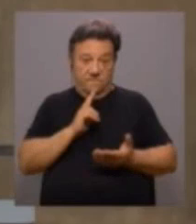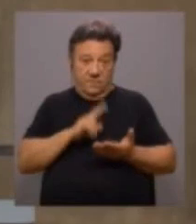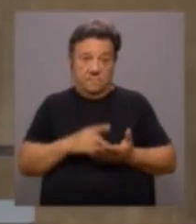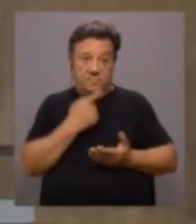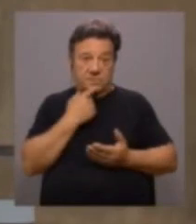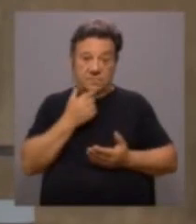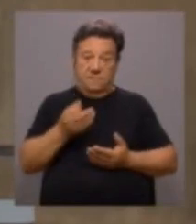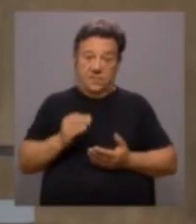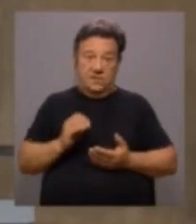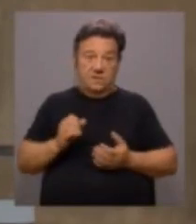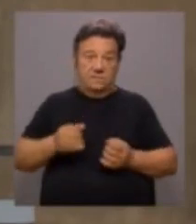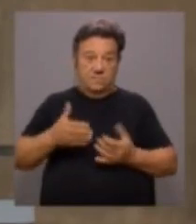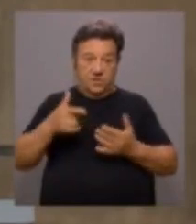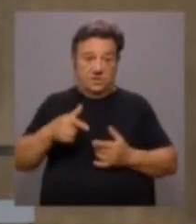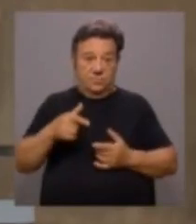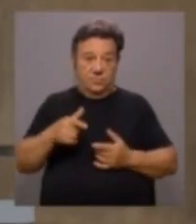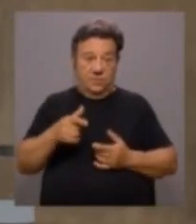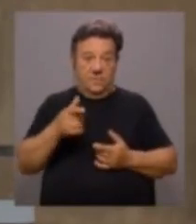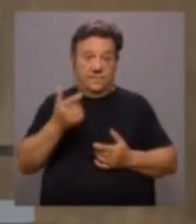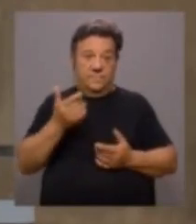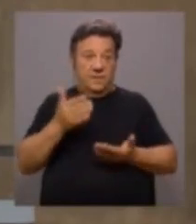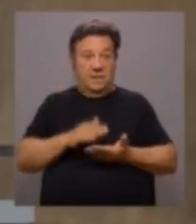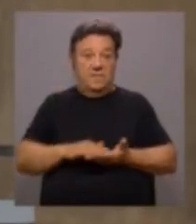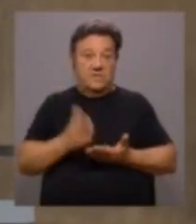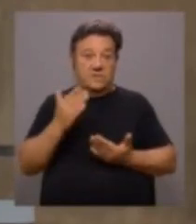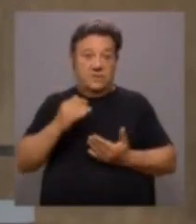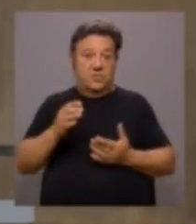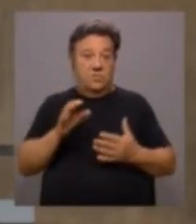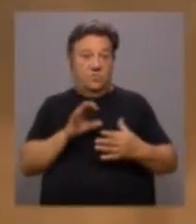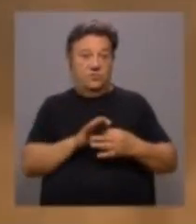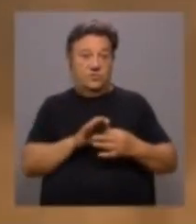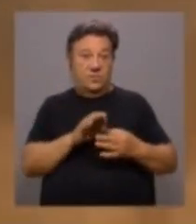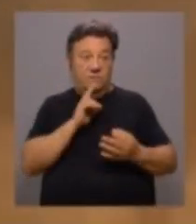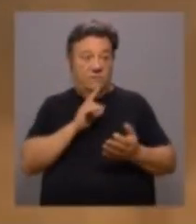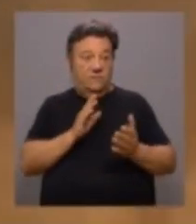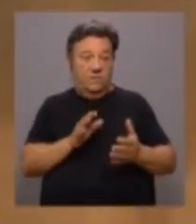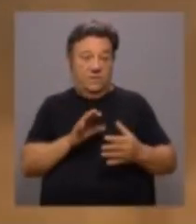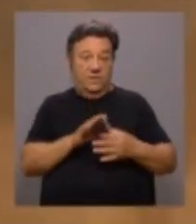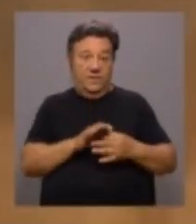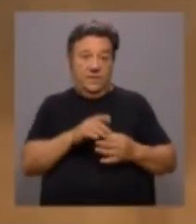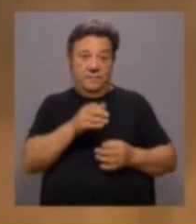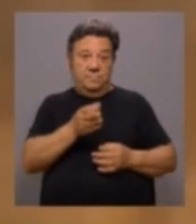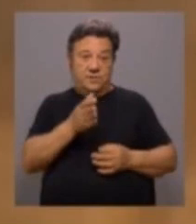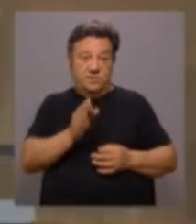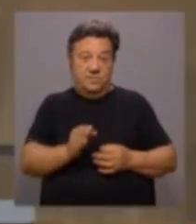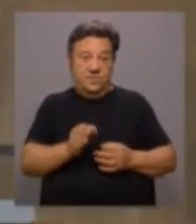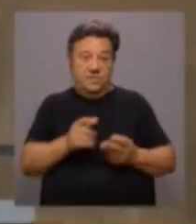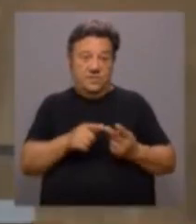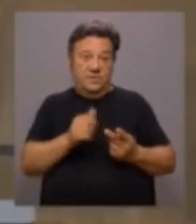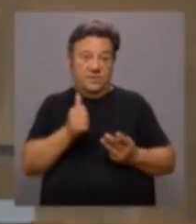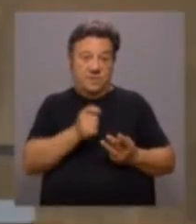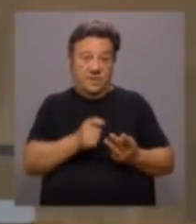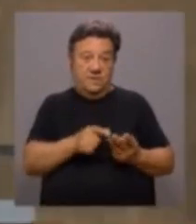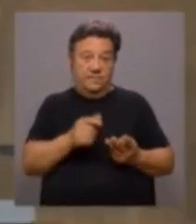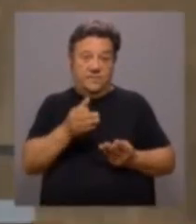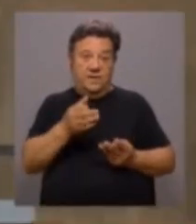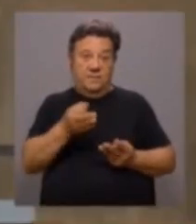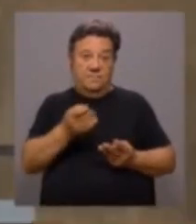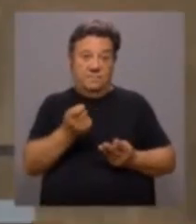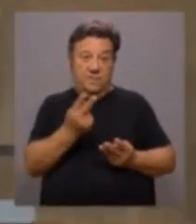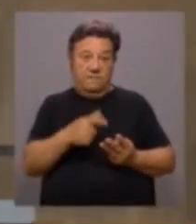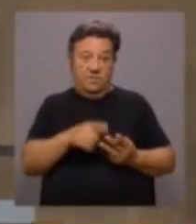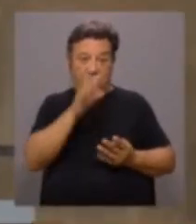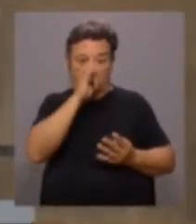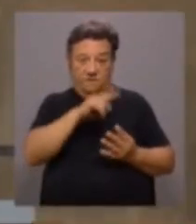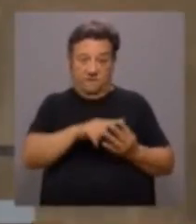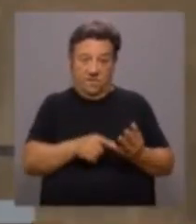PS, no princípio desta, teve basicamente numa coligação de facto com o PCP e com o Bloco e com o PEV na legislatura